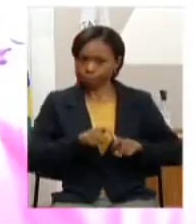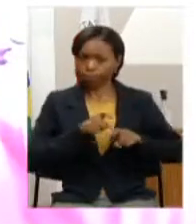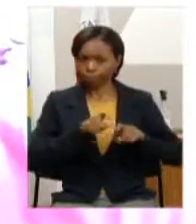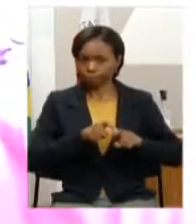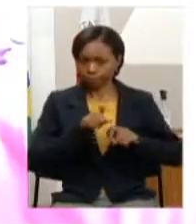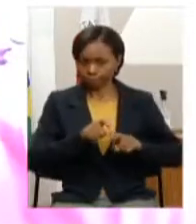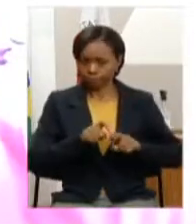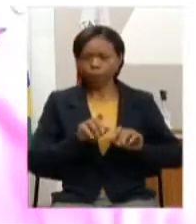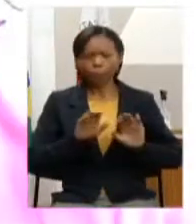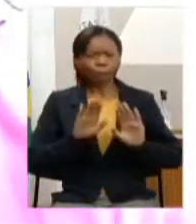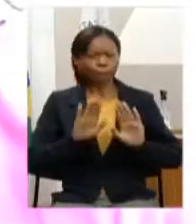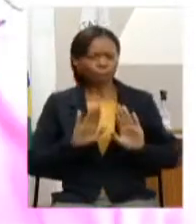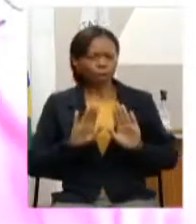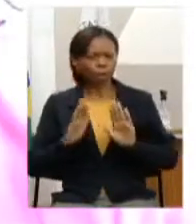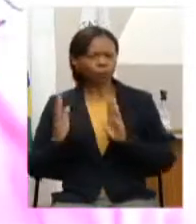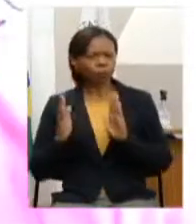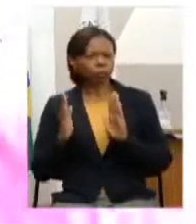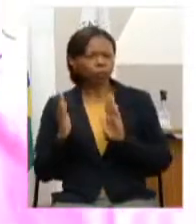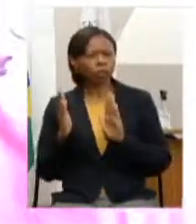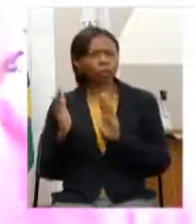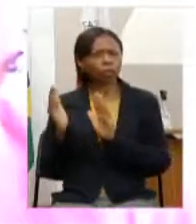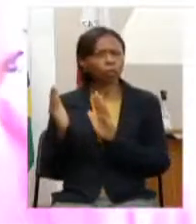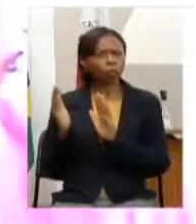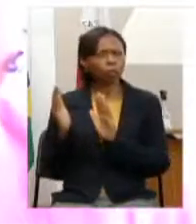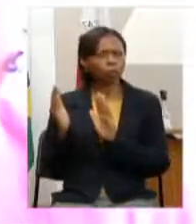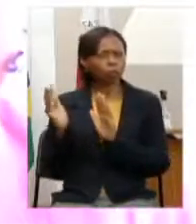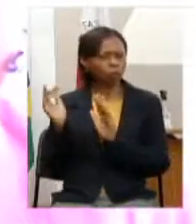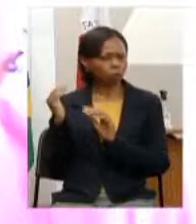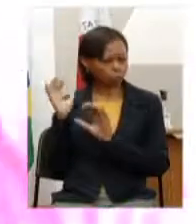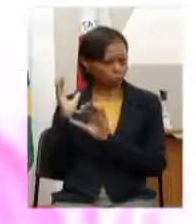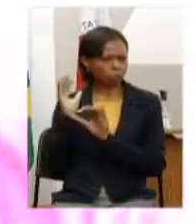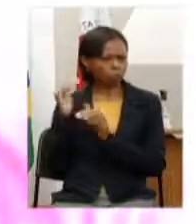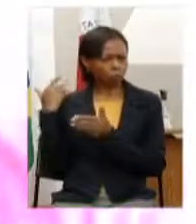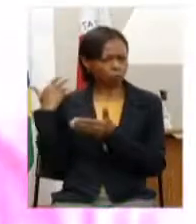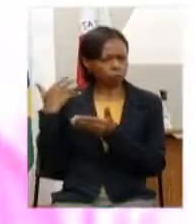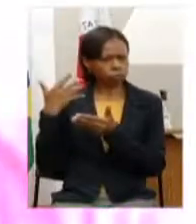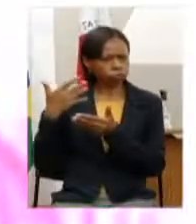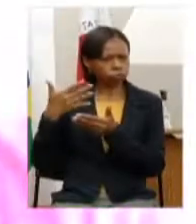há um tempo de um tempo pra cá a gente vem buscando